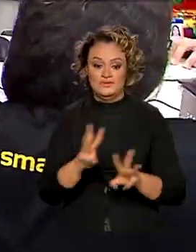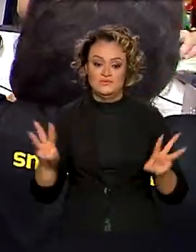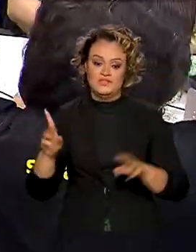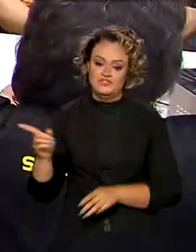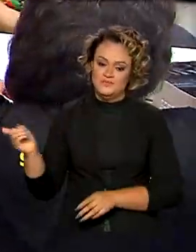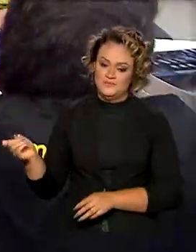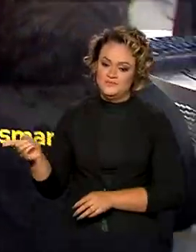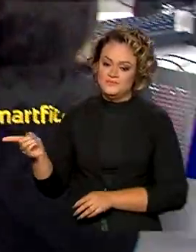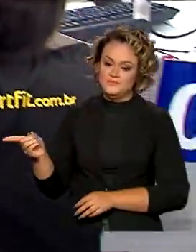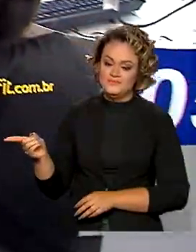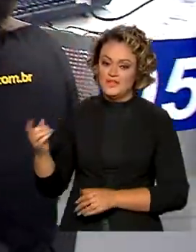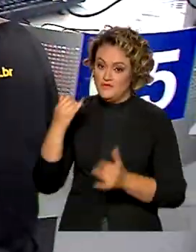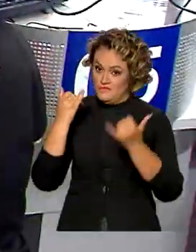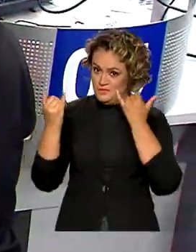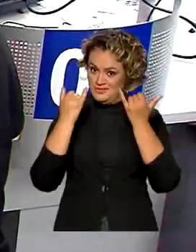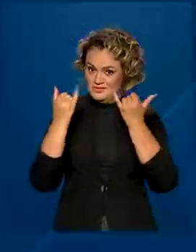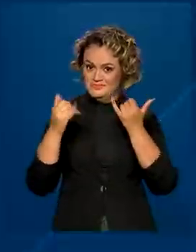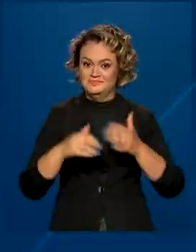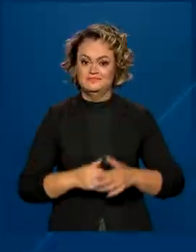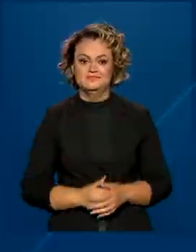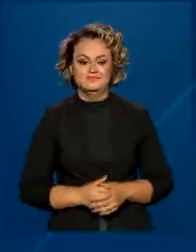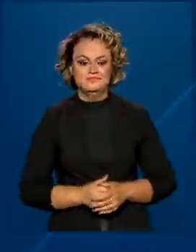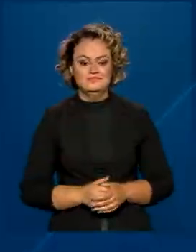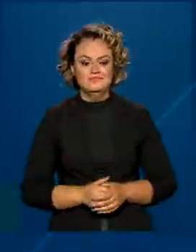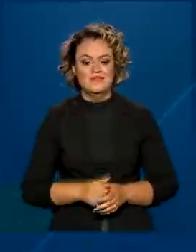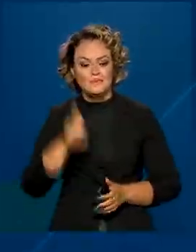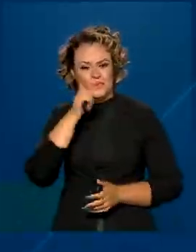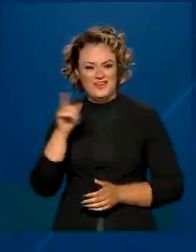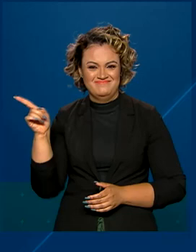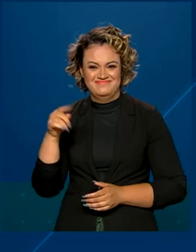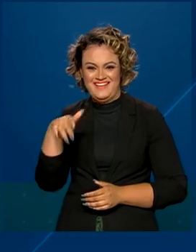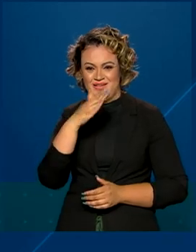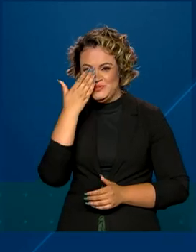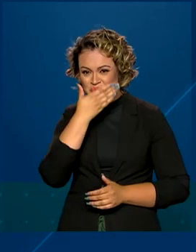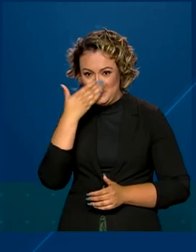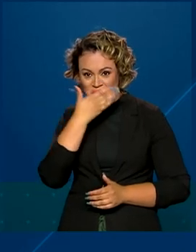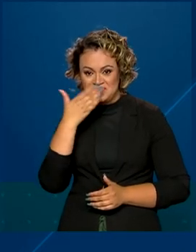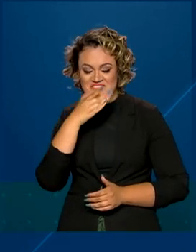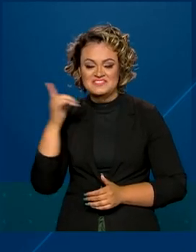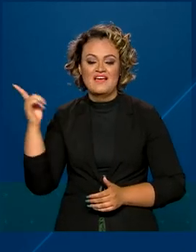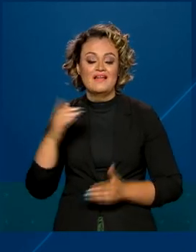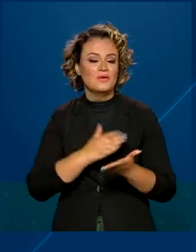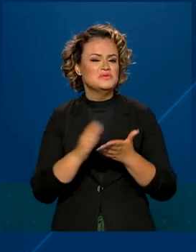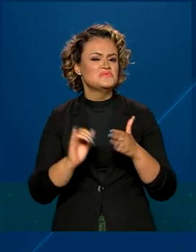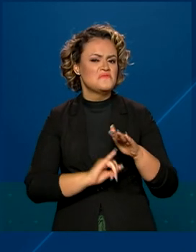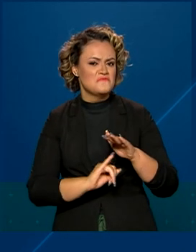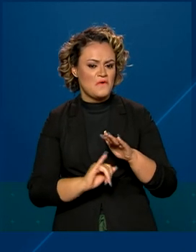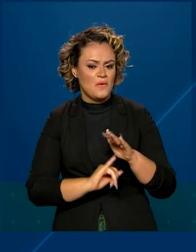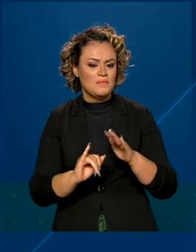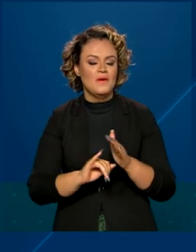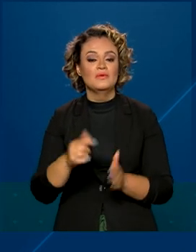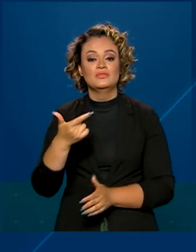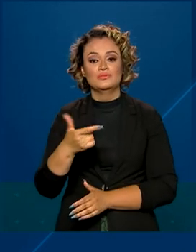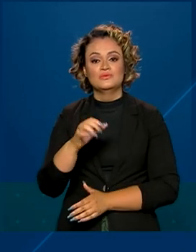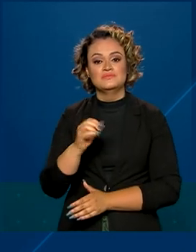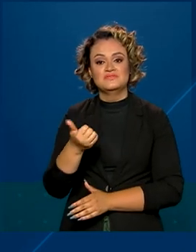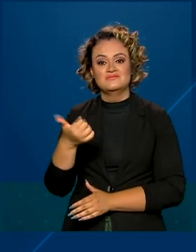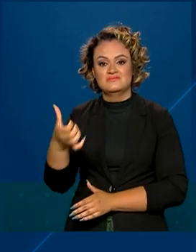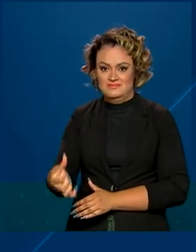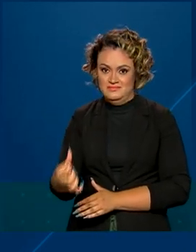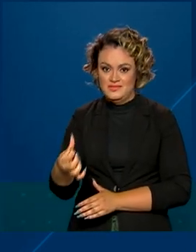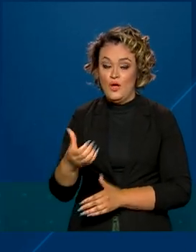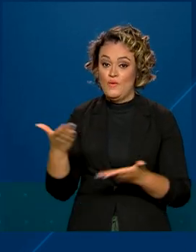da Caixa para mais detalhes. A confeiteira Débora começou na informalidade em 2016.